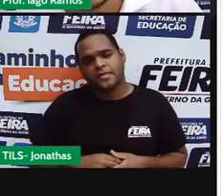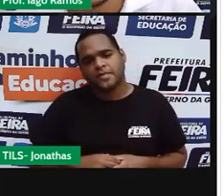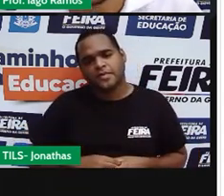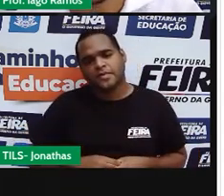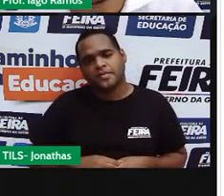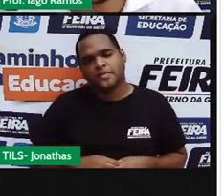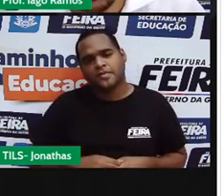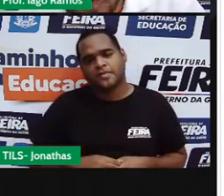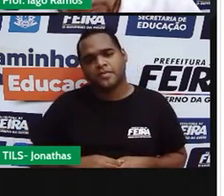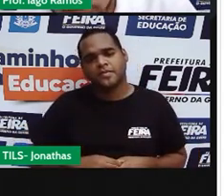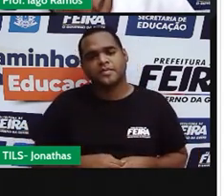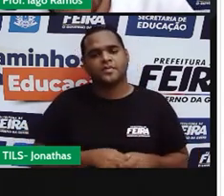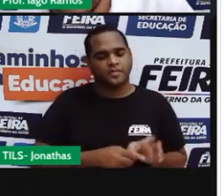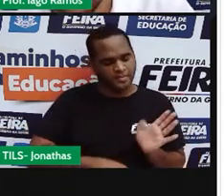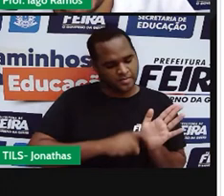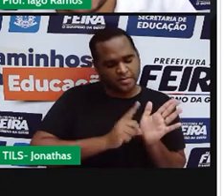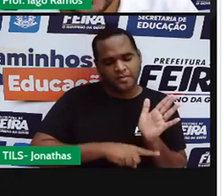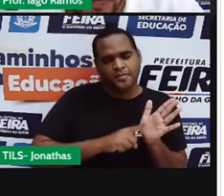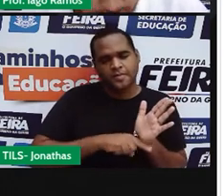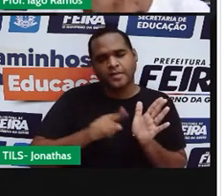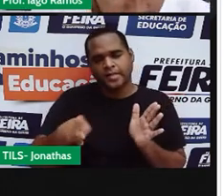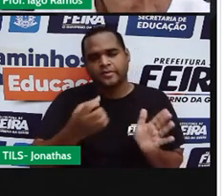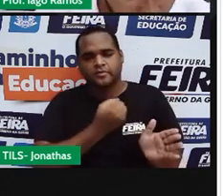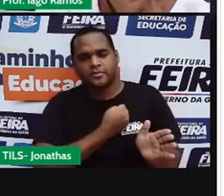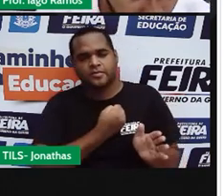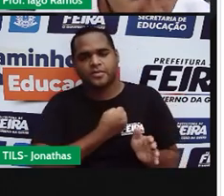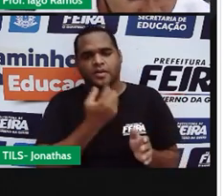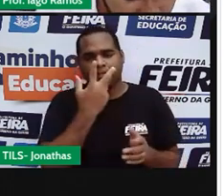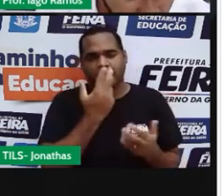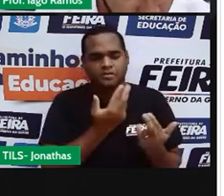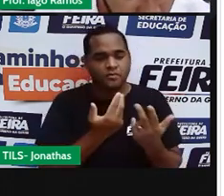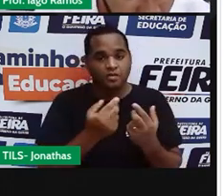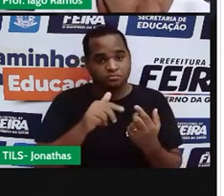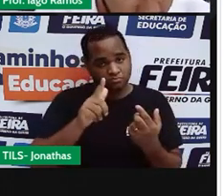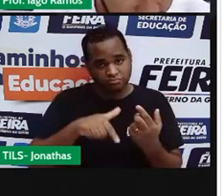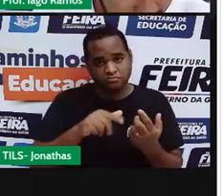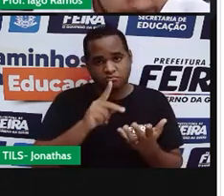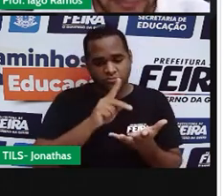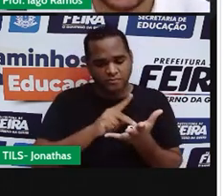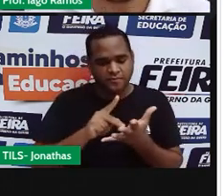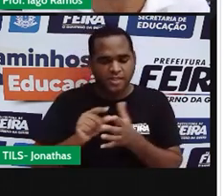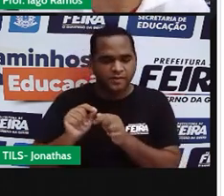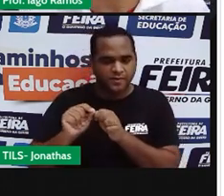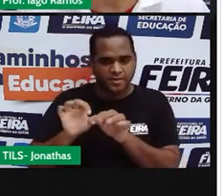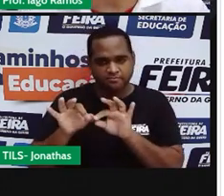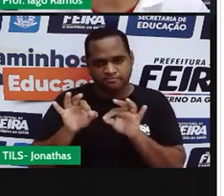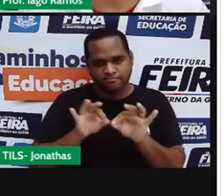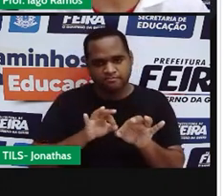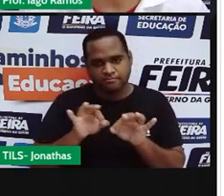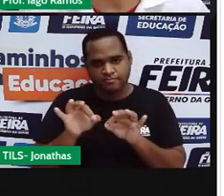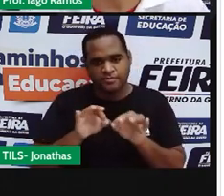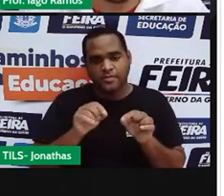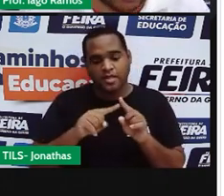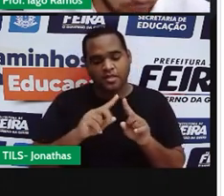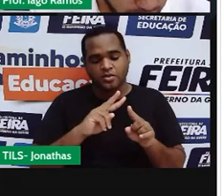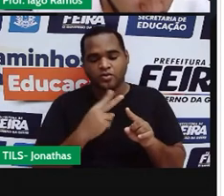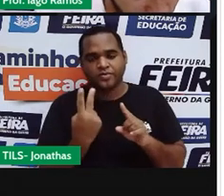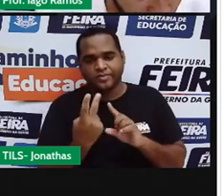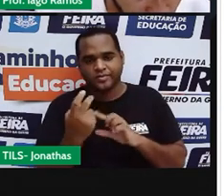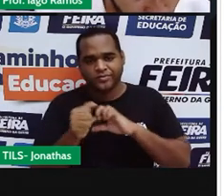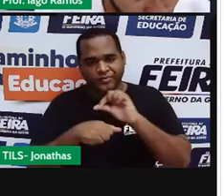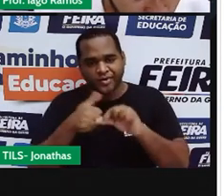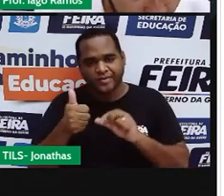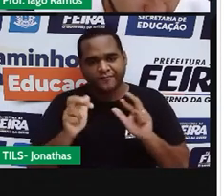é o mesmo que fazer, é o mesmo que fazer o oposto.